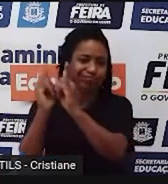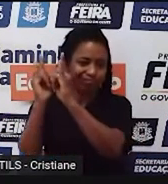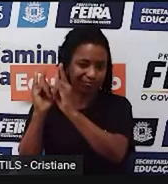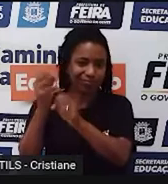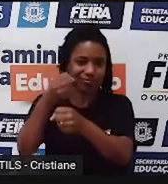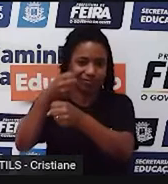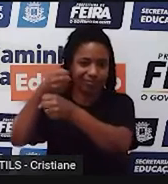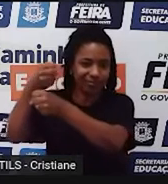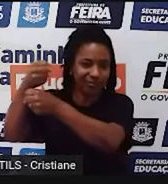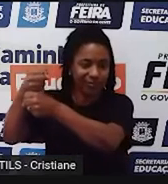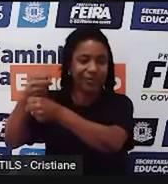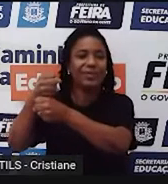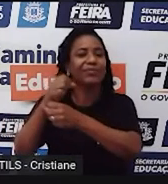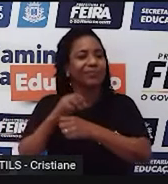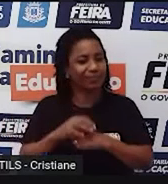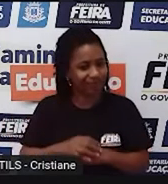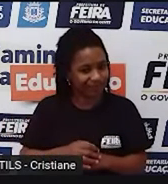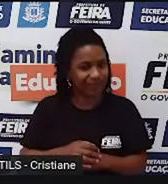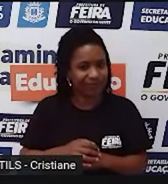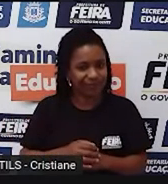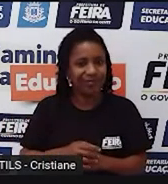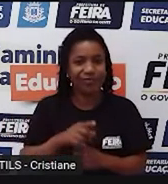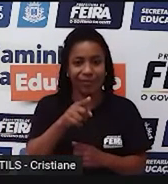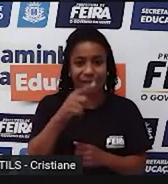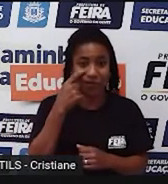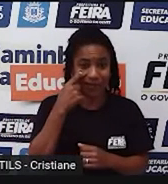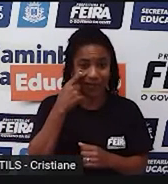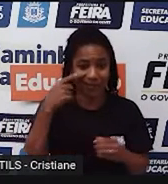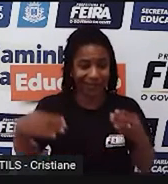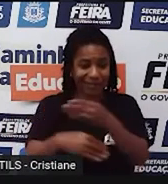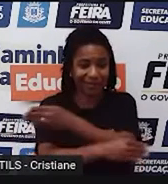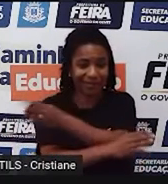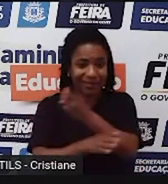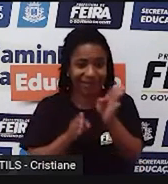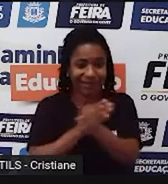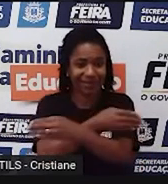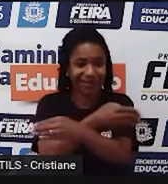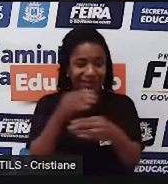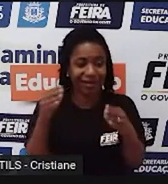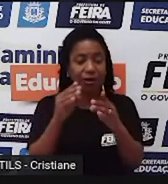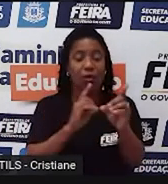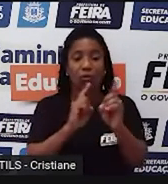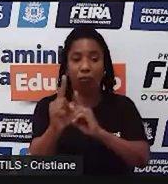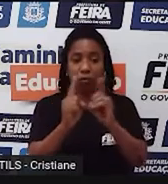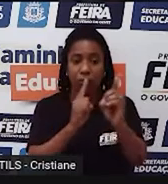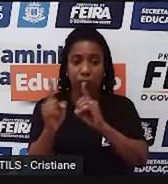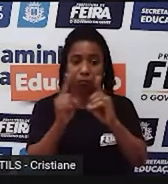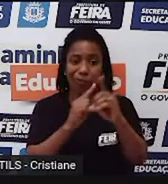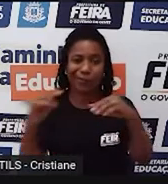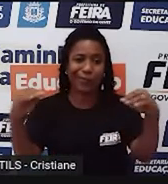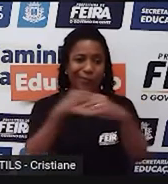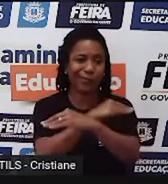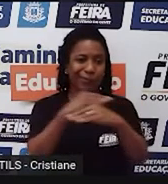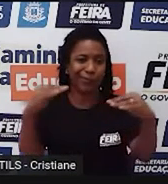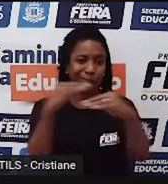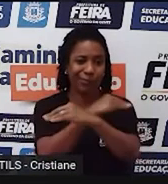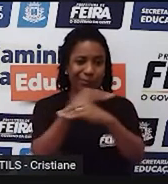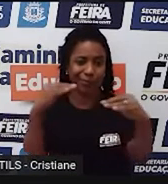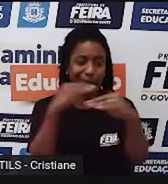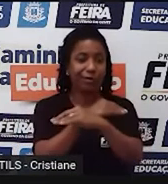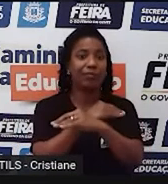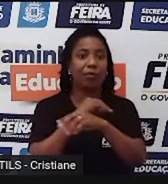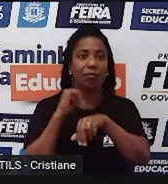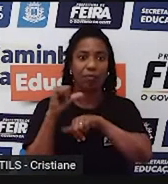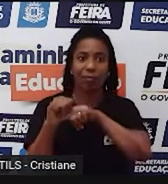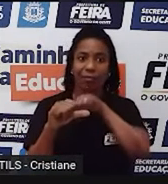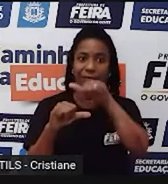outras construções, né, e as vias aparecem e dá uma mudança, é uma imagem do mesmo local,